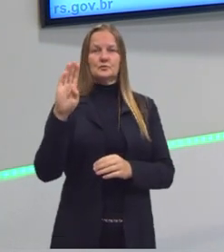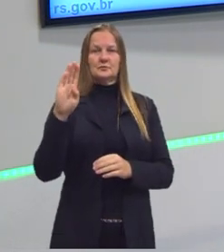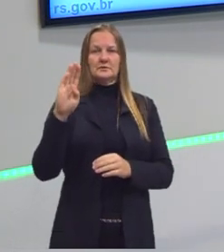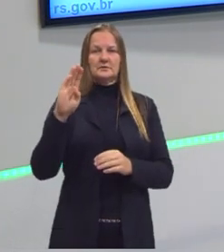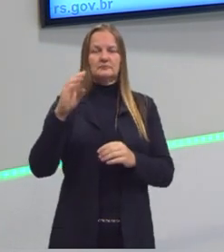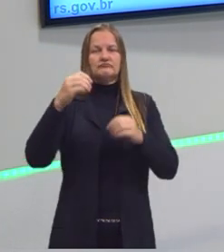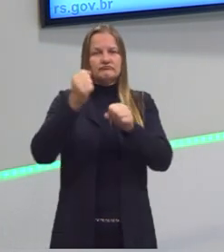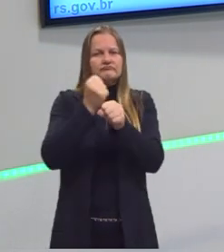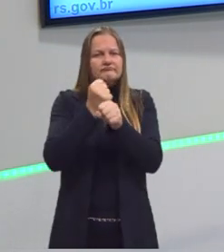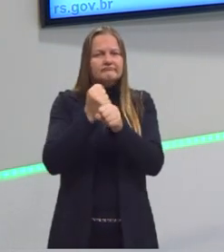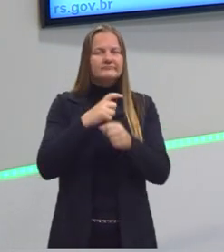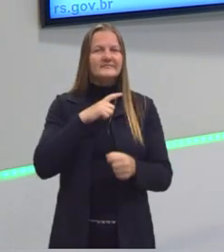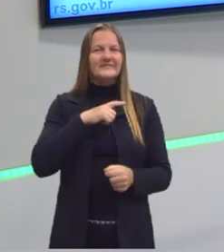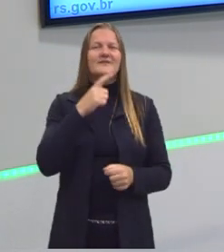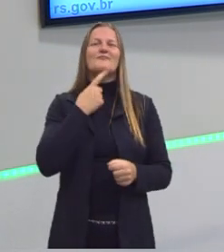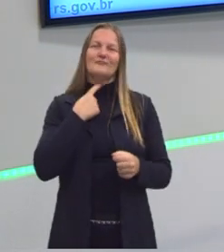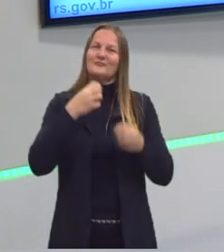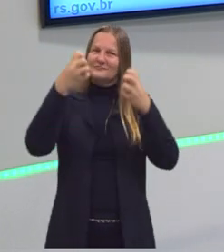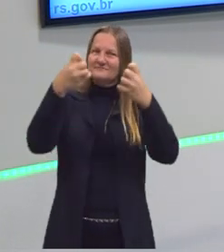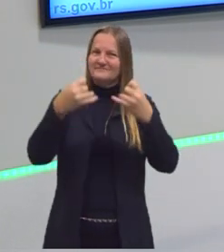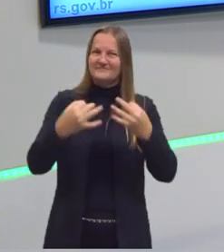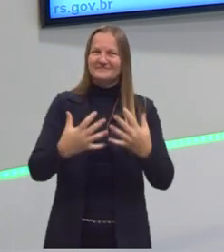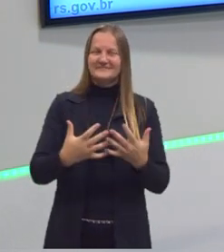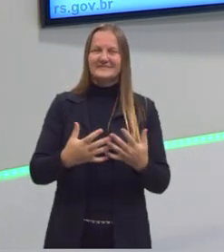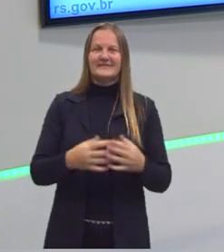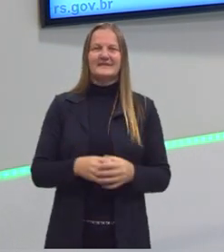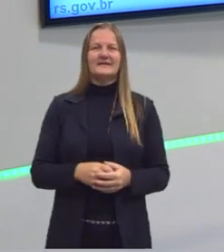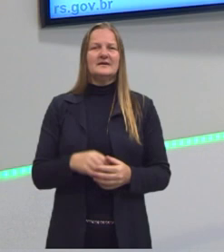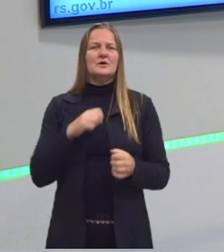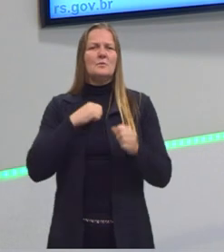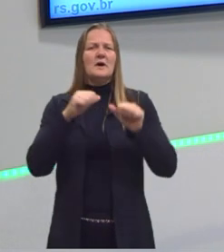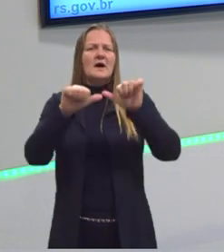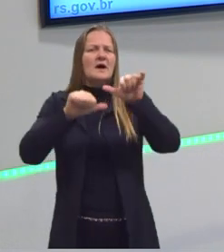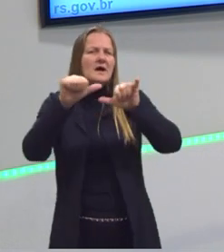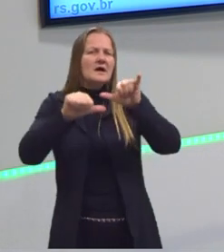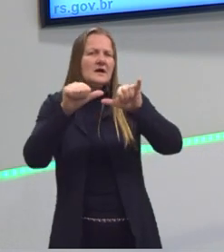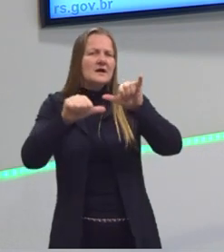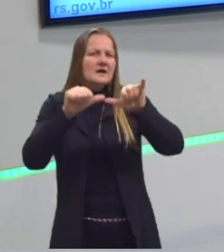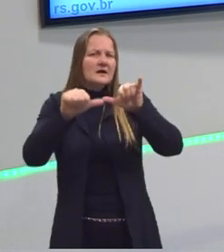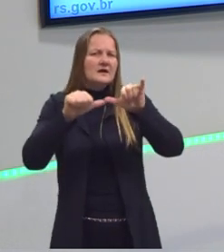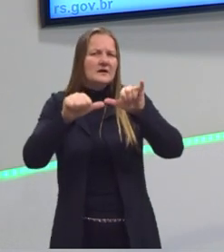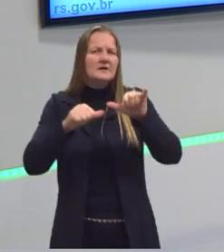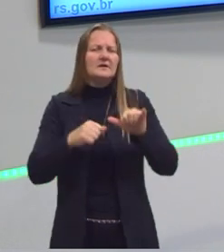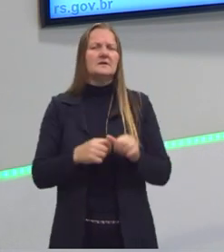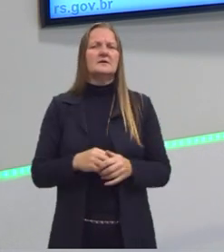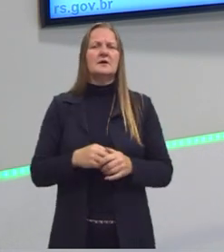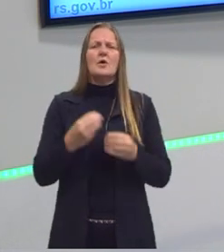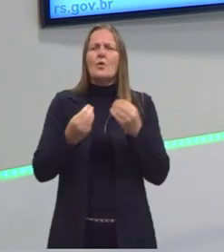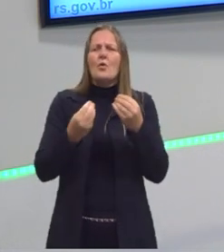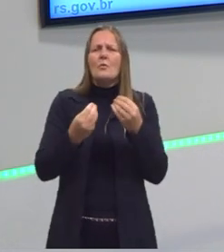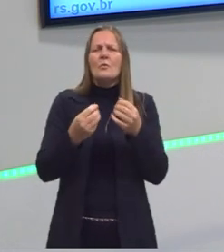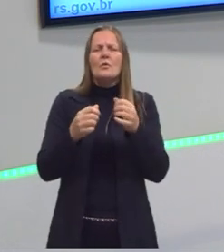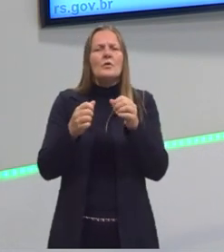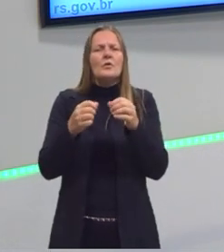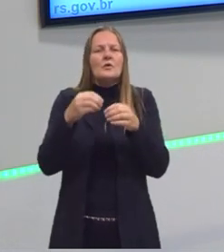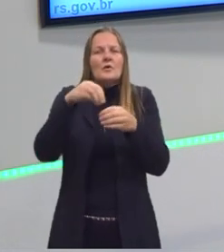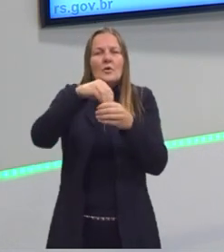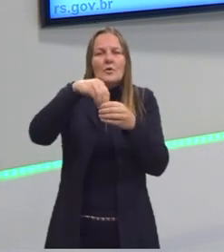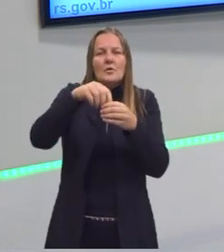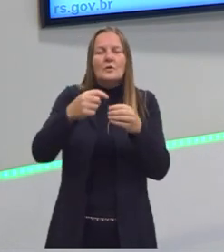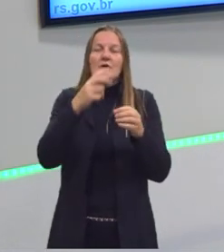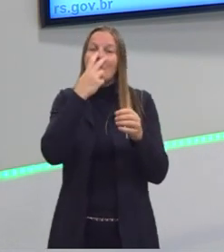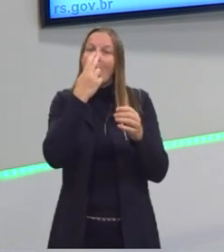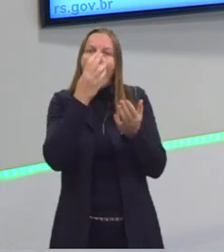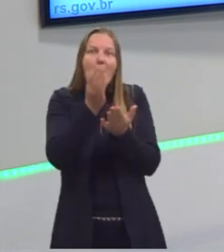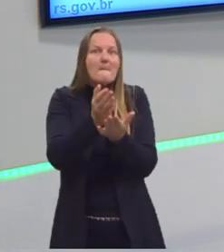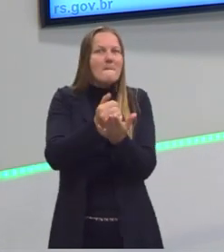subprodutos? Eu gosto de dizer para os meus alunos que uma reação inorgânica, uma reação química, é como se fosse uma receita